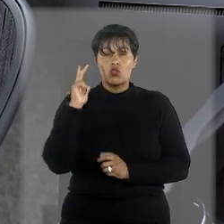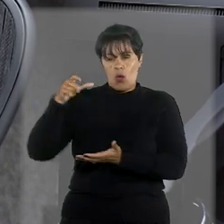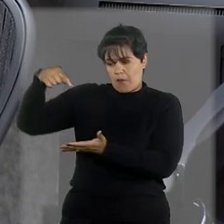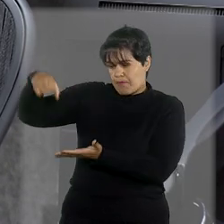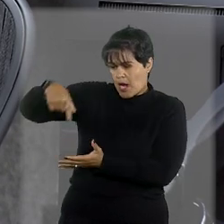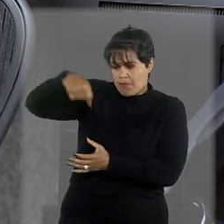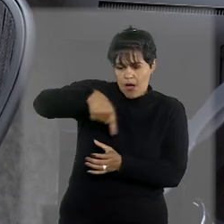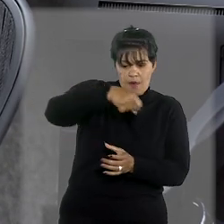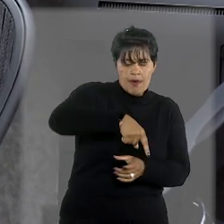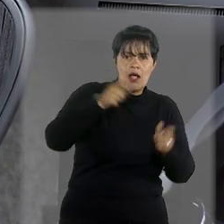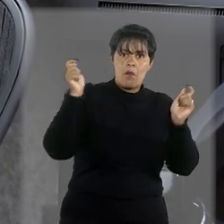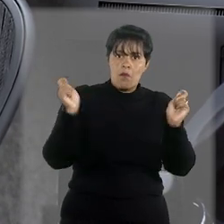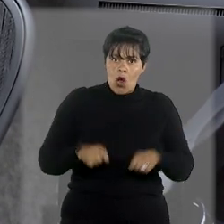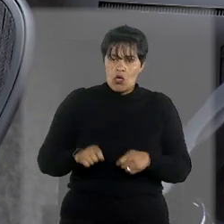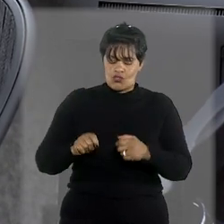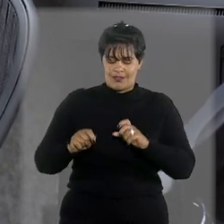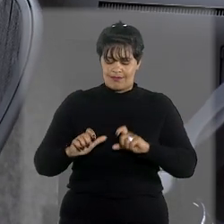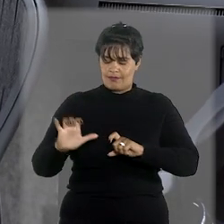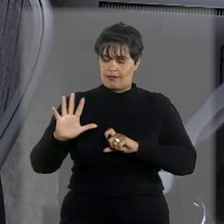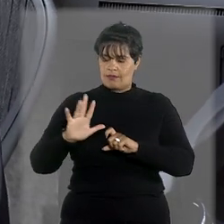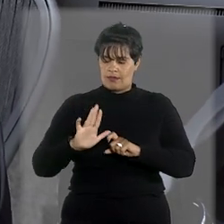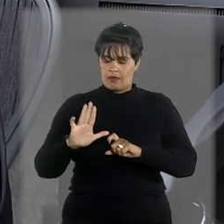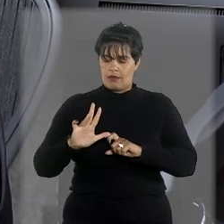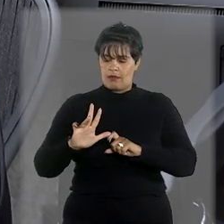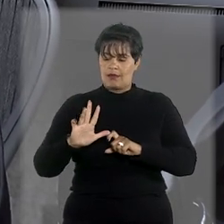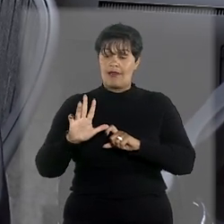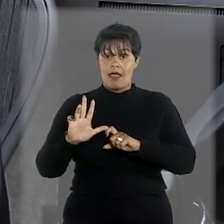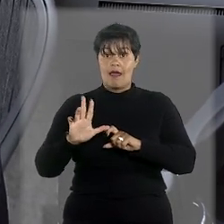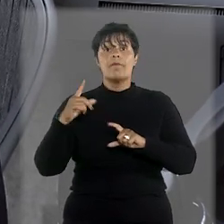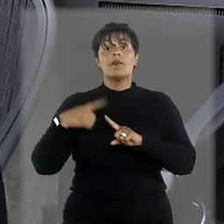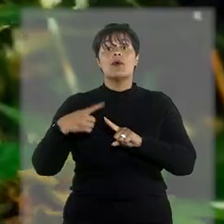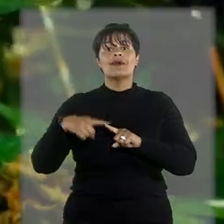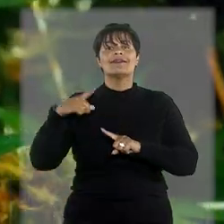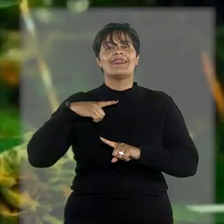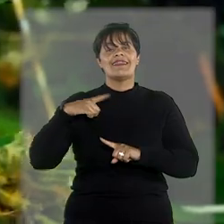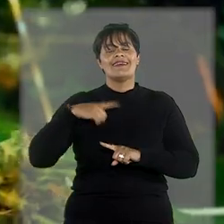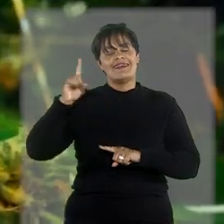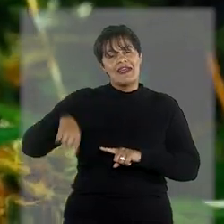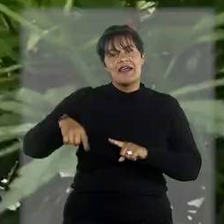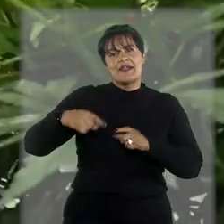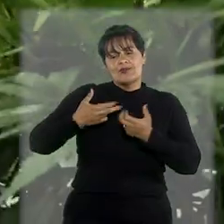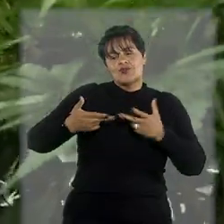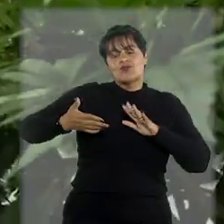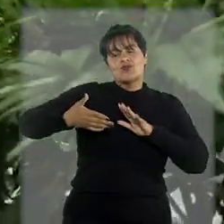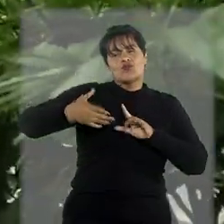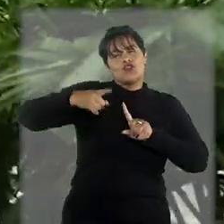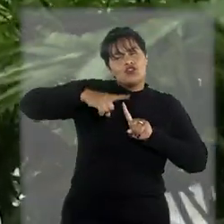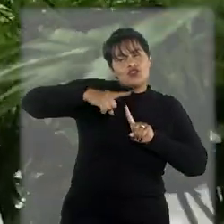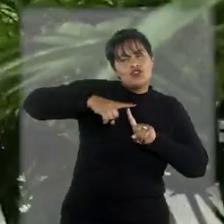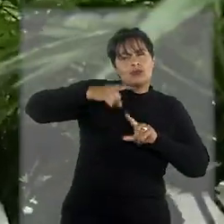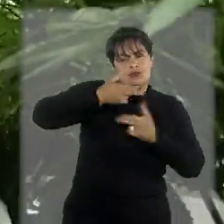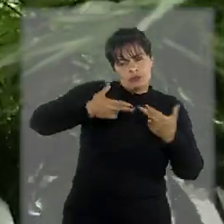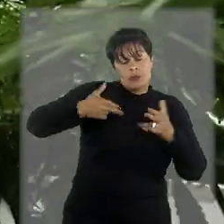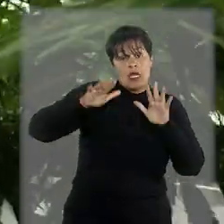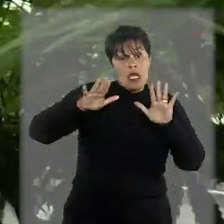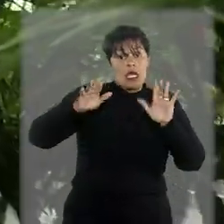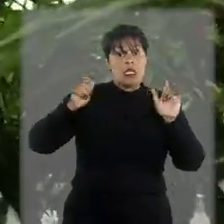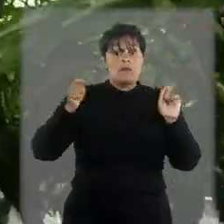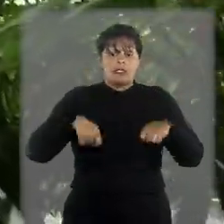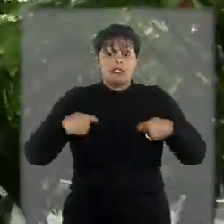fins medicinais não preenche a tipicidade material. Segundo o magistrado, é necessário expedir o